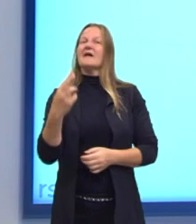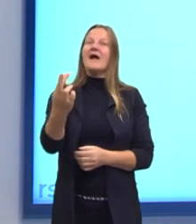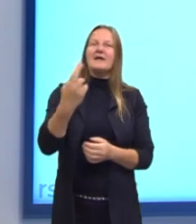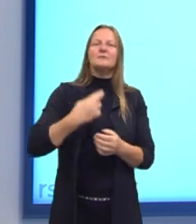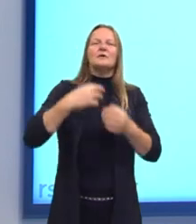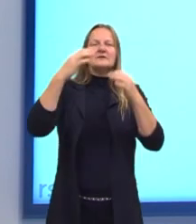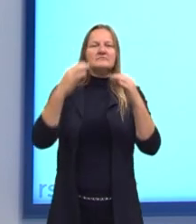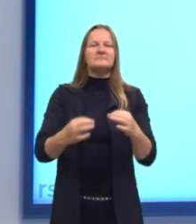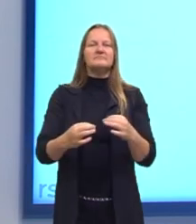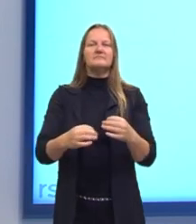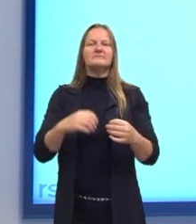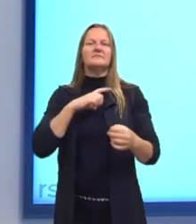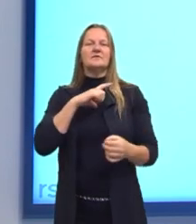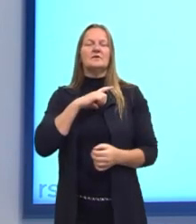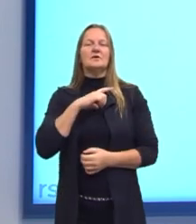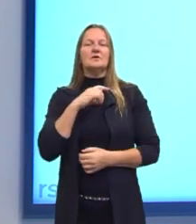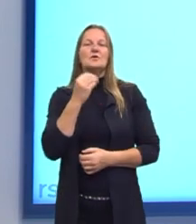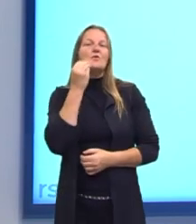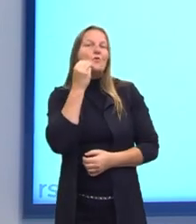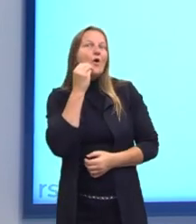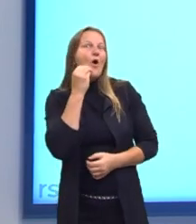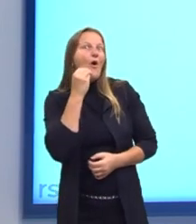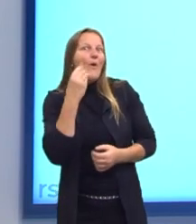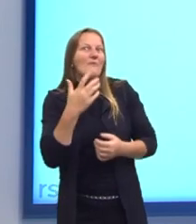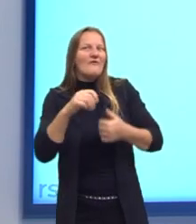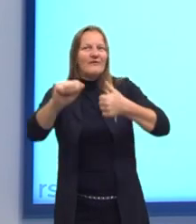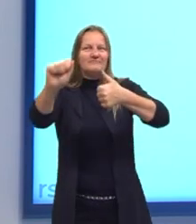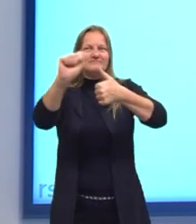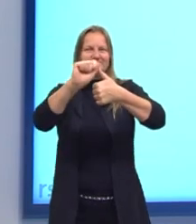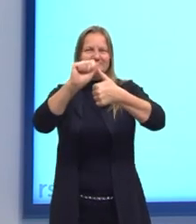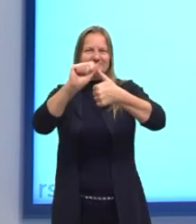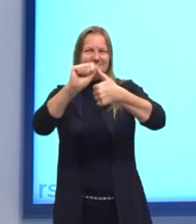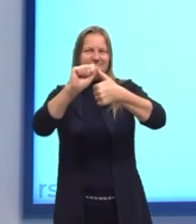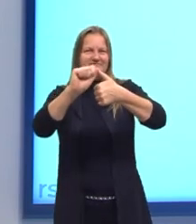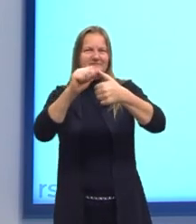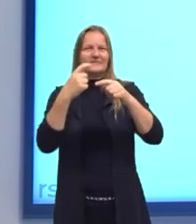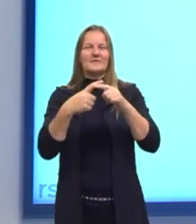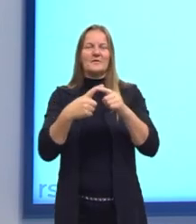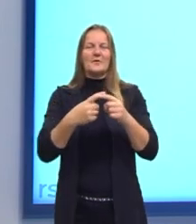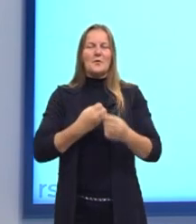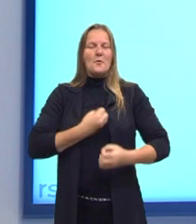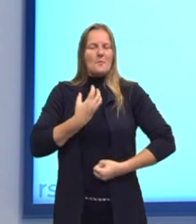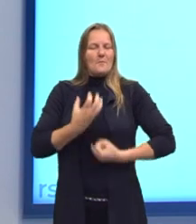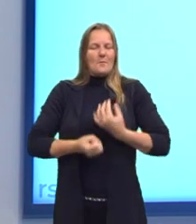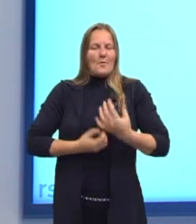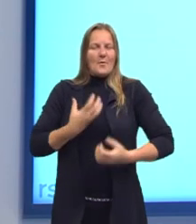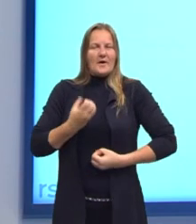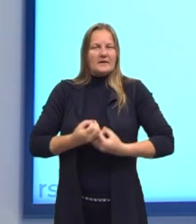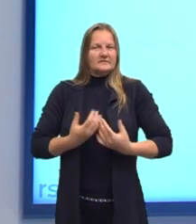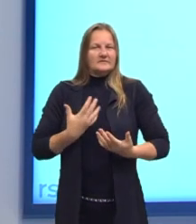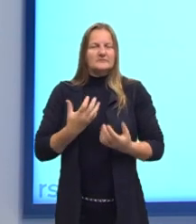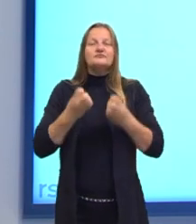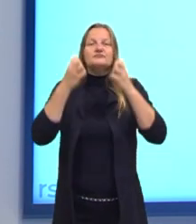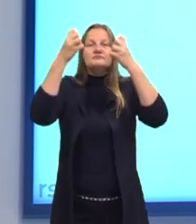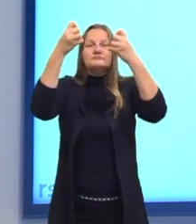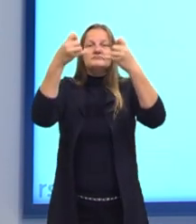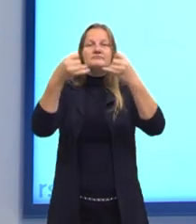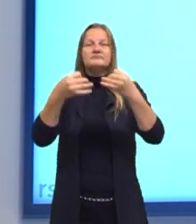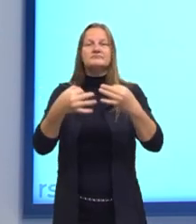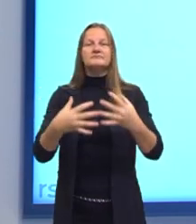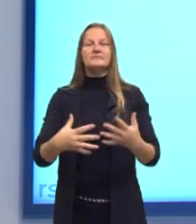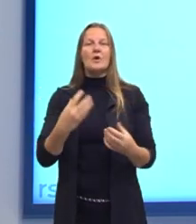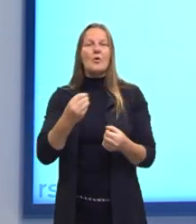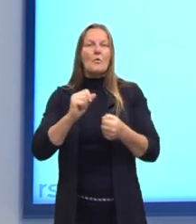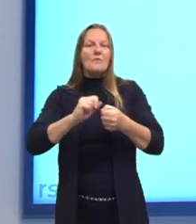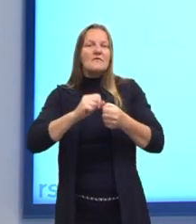correta seria, obviamente, a letra A. Quando o poeta nos diz como